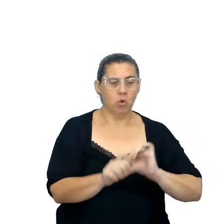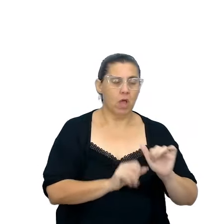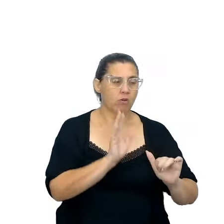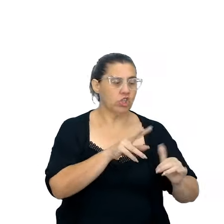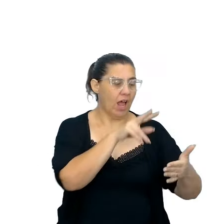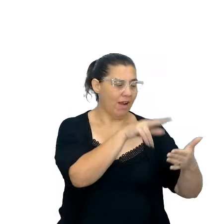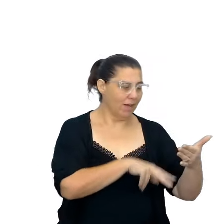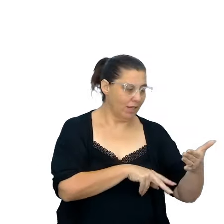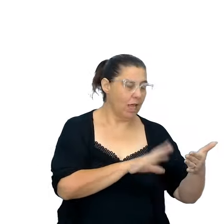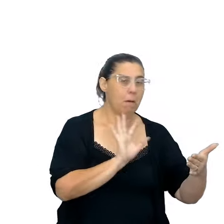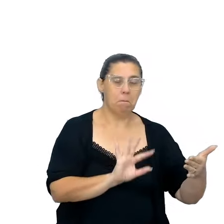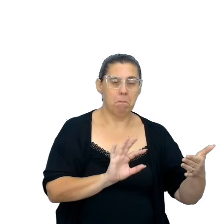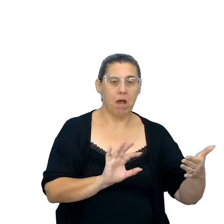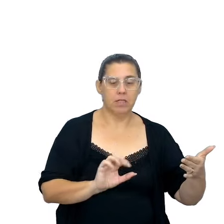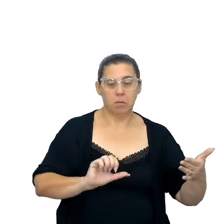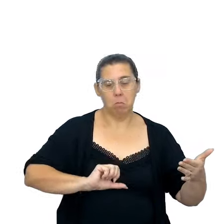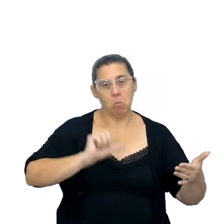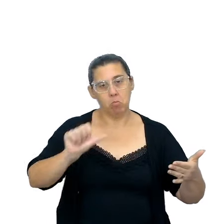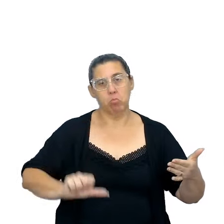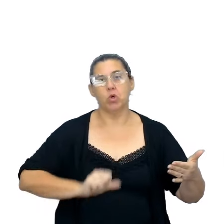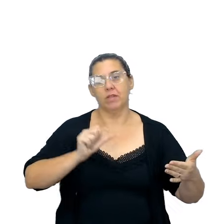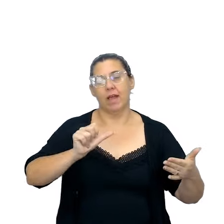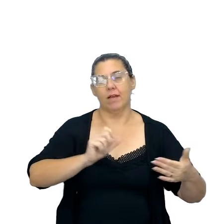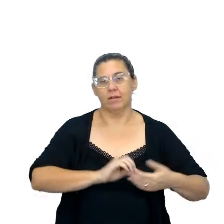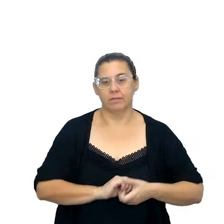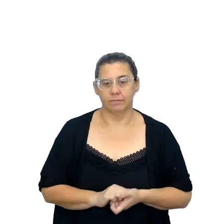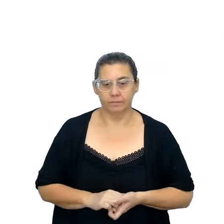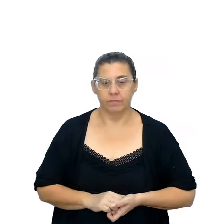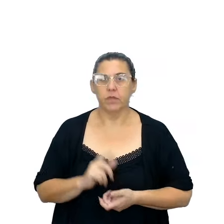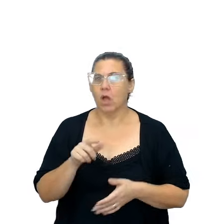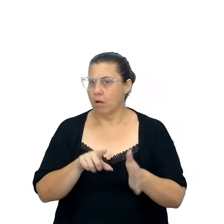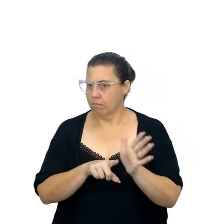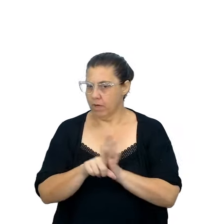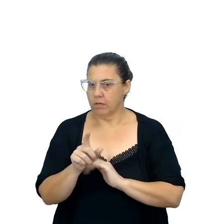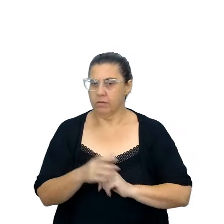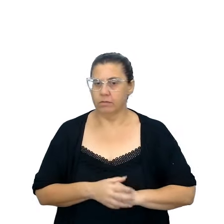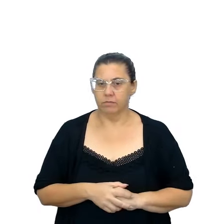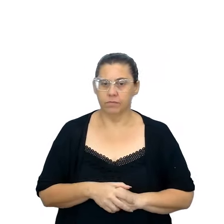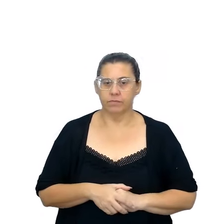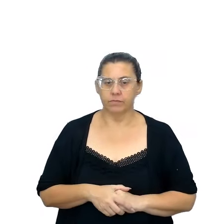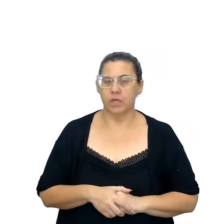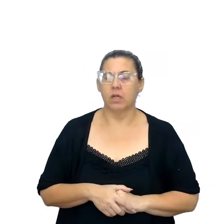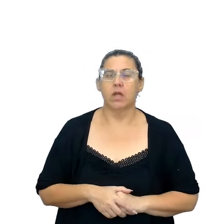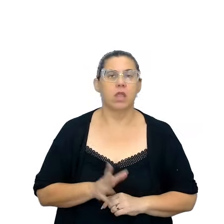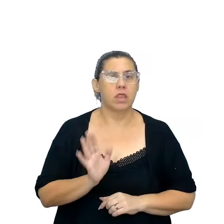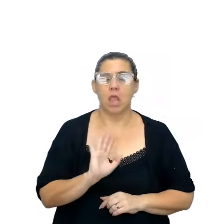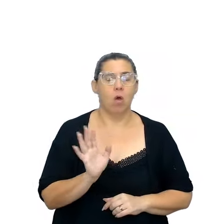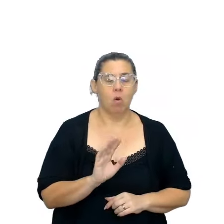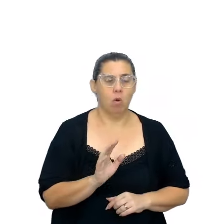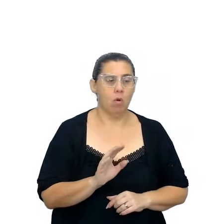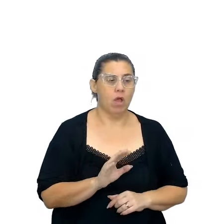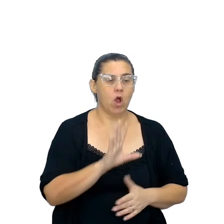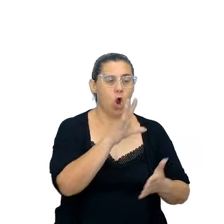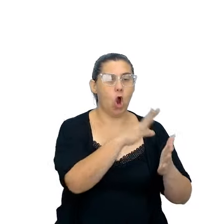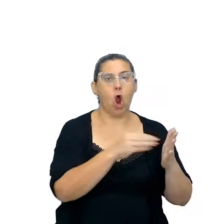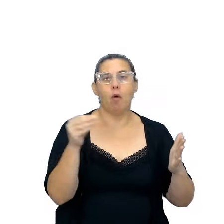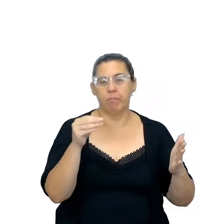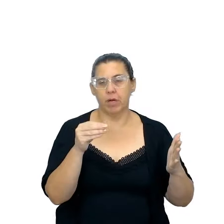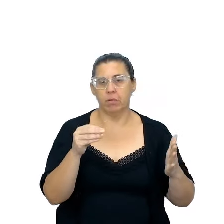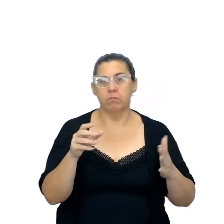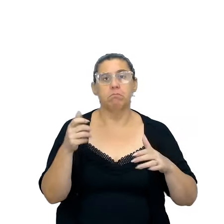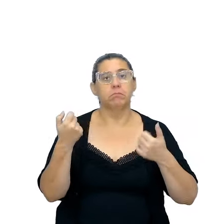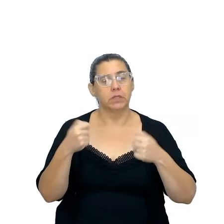lido, visto ou ouvido, então é uma pergunta, se pensar, retextualização não é uma transcrição, pois é